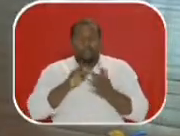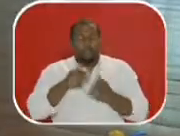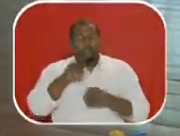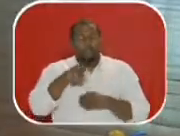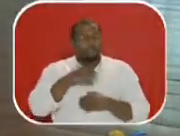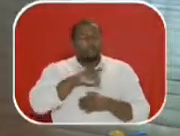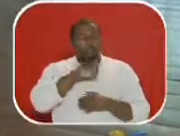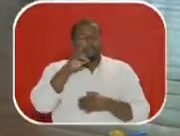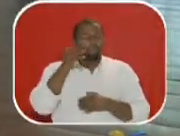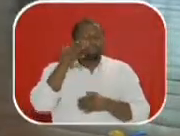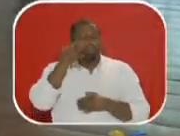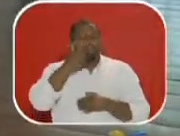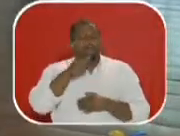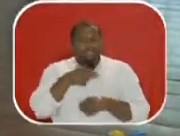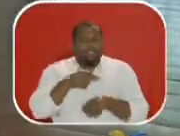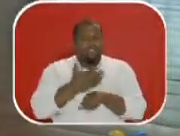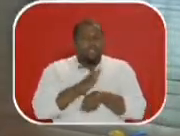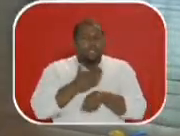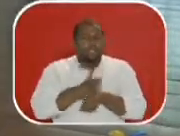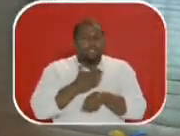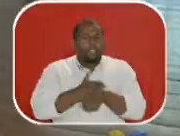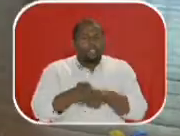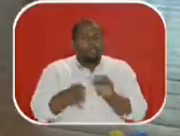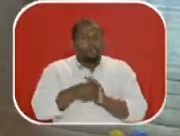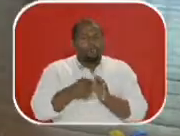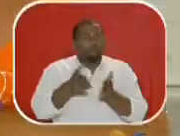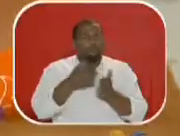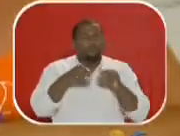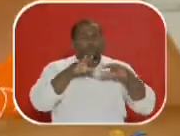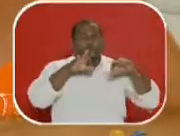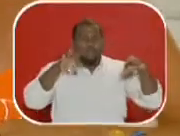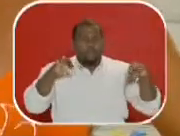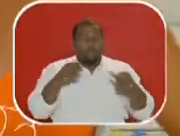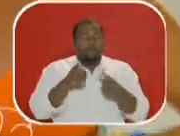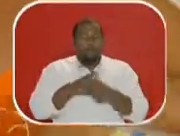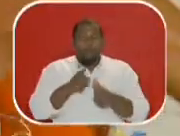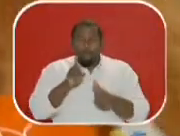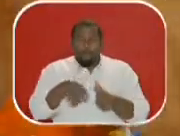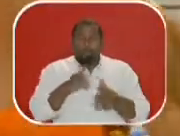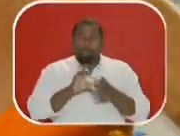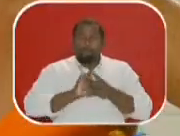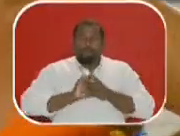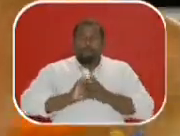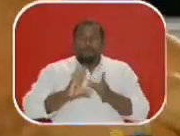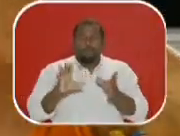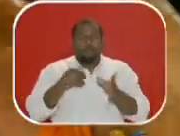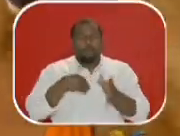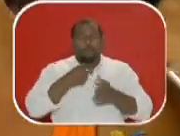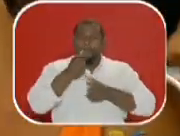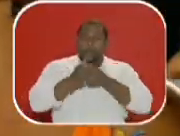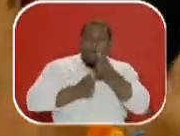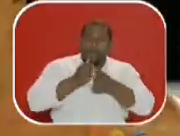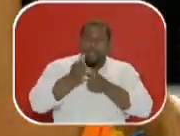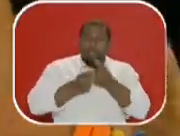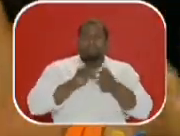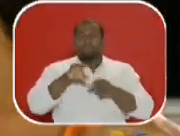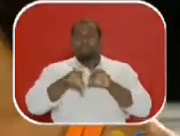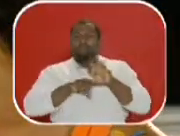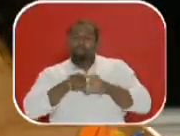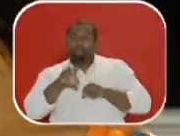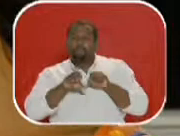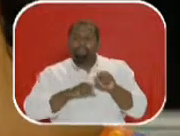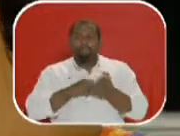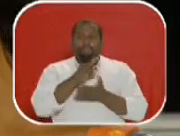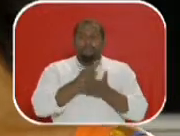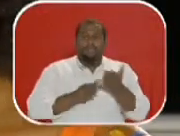foi um dos dias mais bonitos do ensaio no processo do Cordel. O primeiro momento era de soltura, de trazer palavras